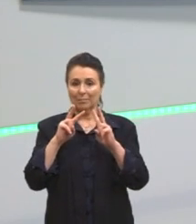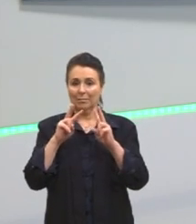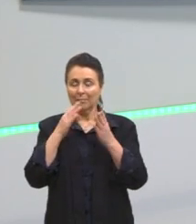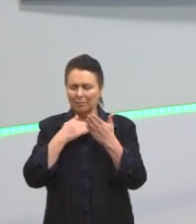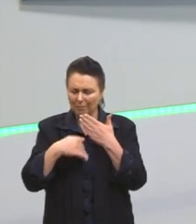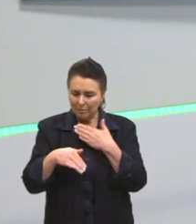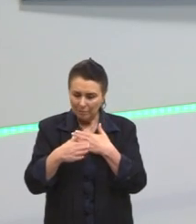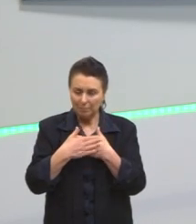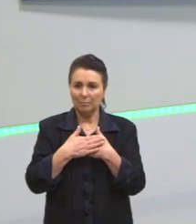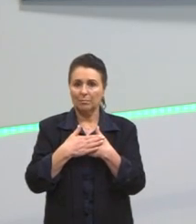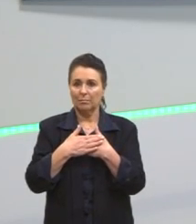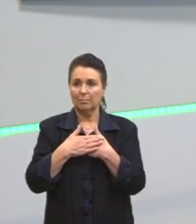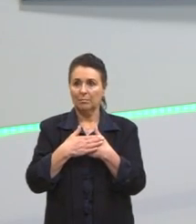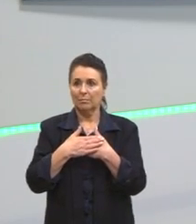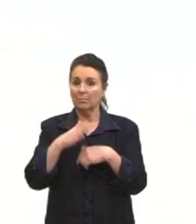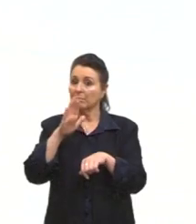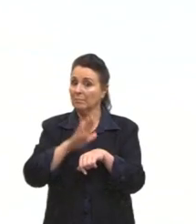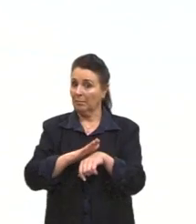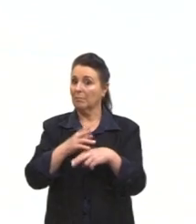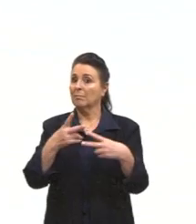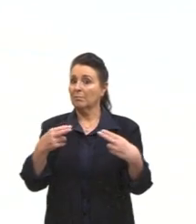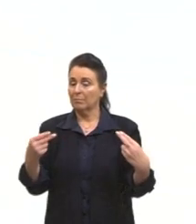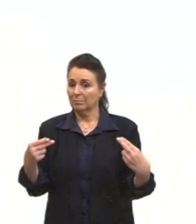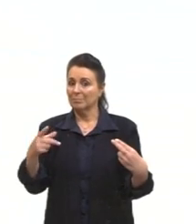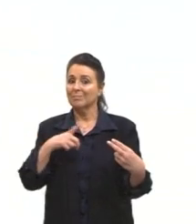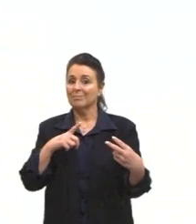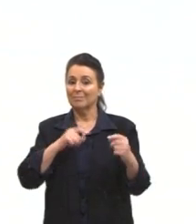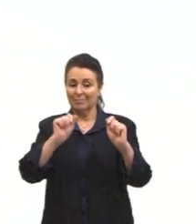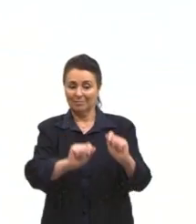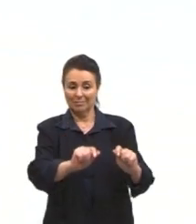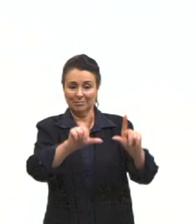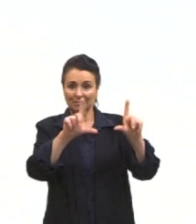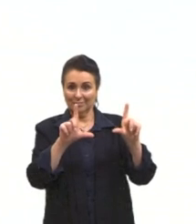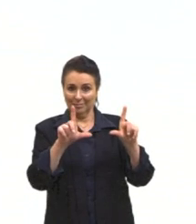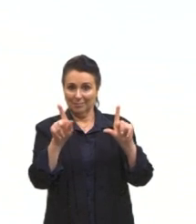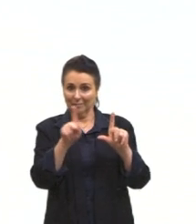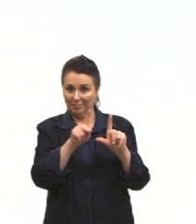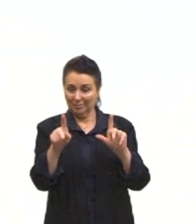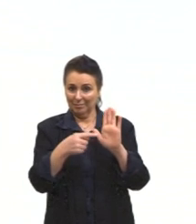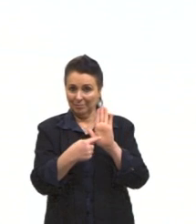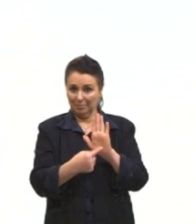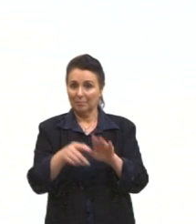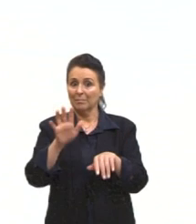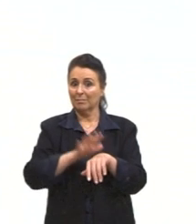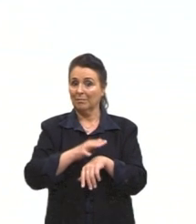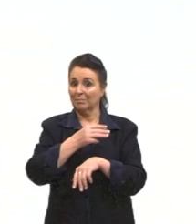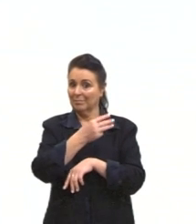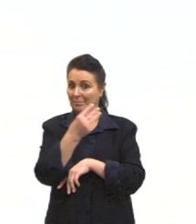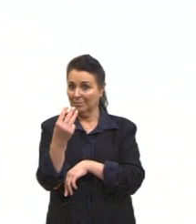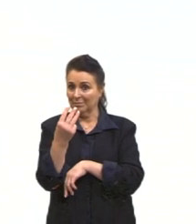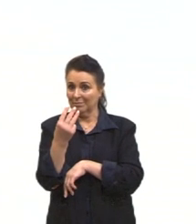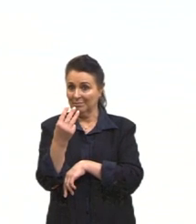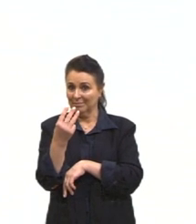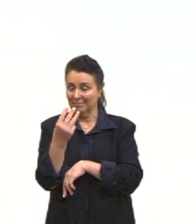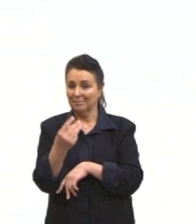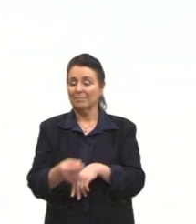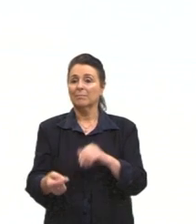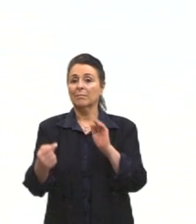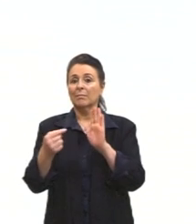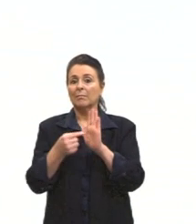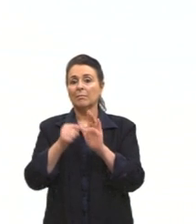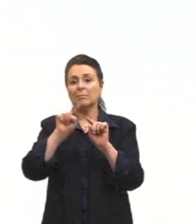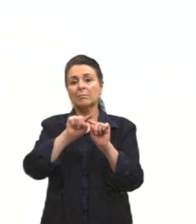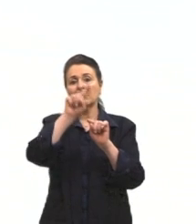E para mais isso, nós temos aqui na nossa tela mais três sinais de pontuações. O ponto de